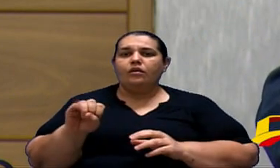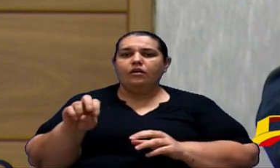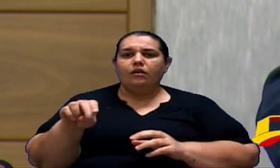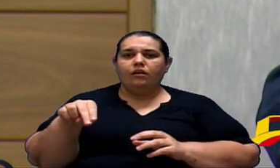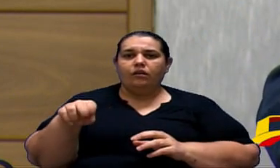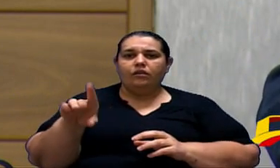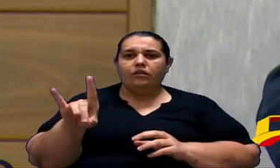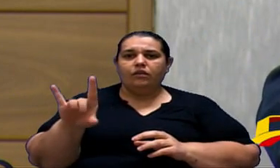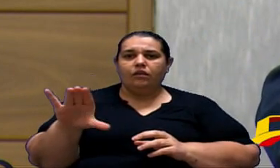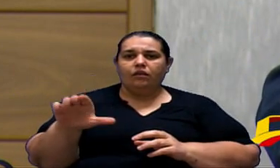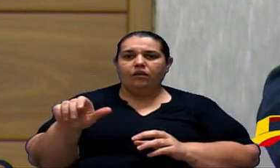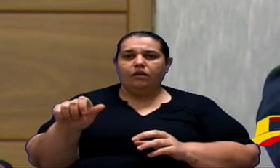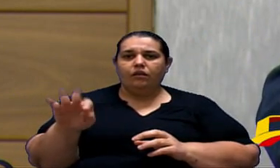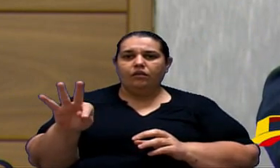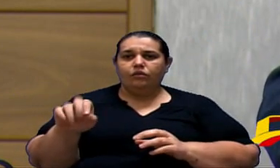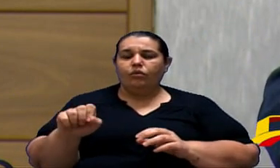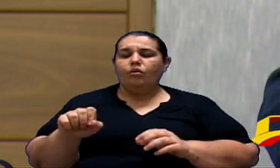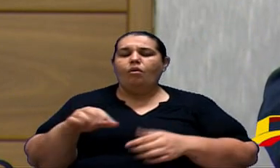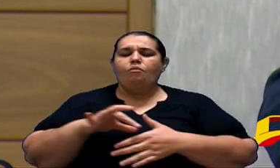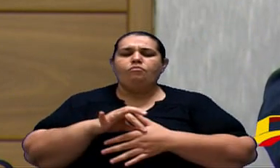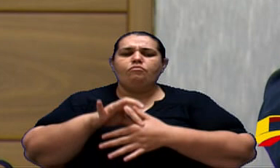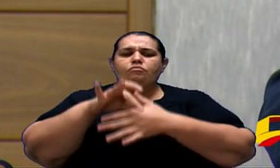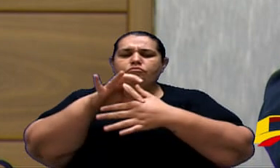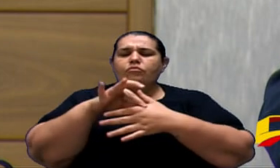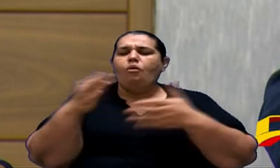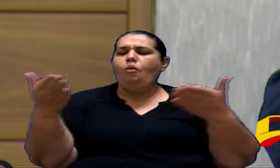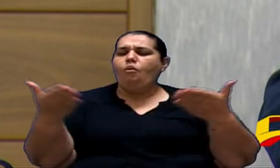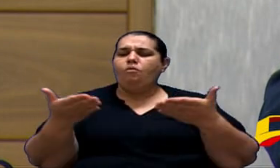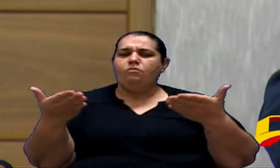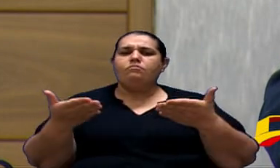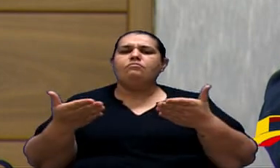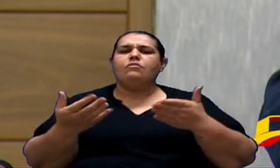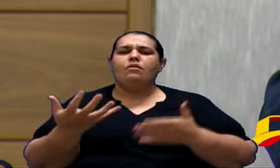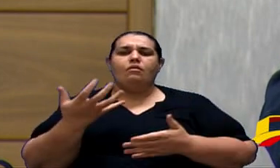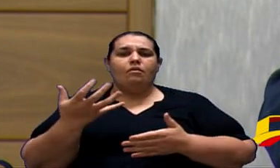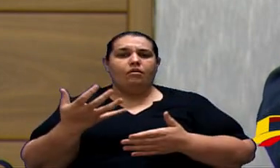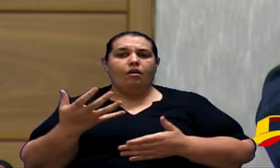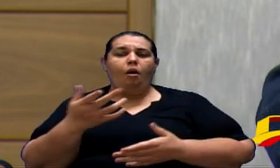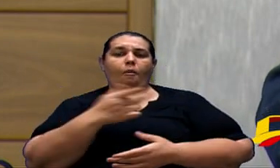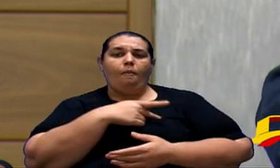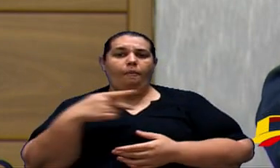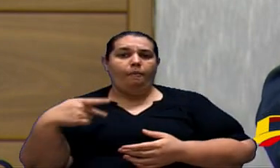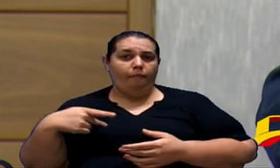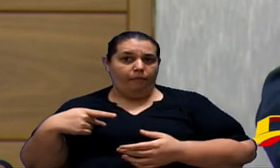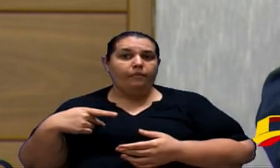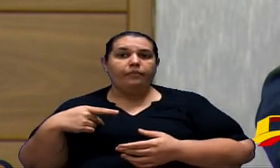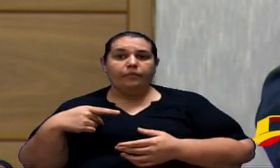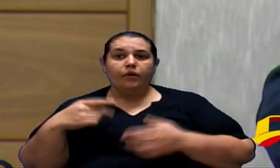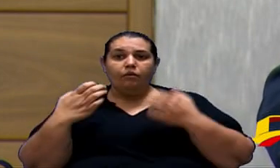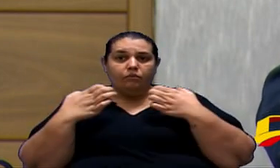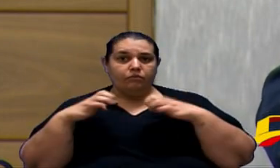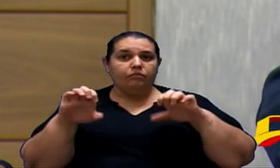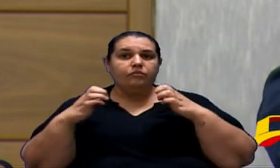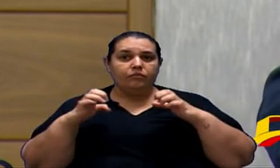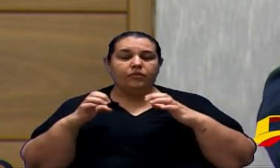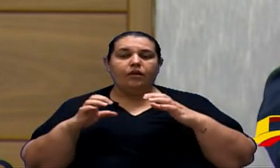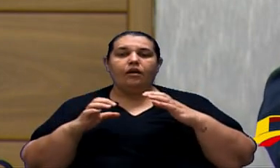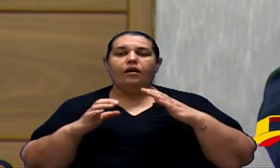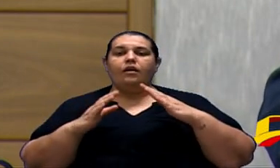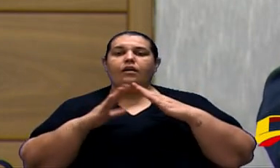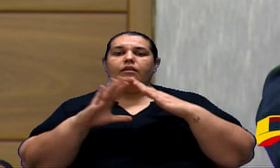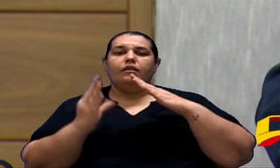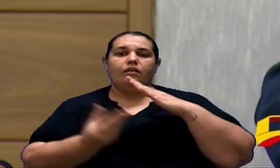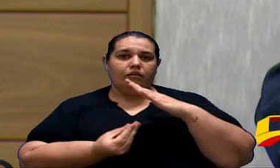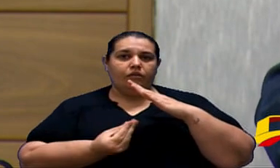ganhou uma liderança que é o deputado Cezinha hoje que é presidente da frente evangélica são 114 deputados